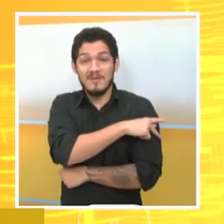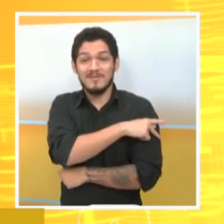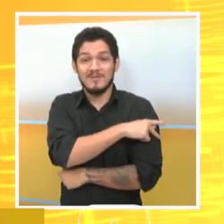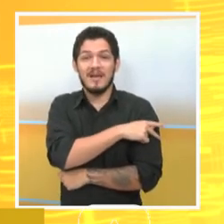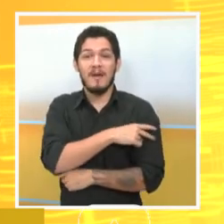serviço a você de casa.